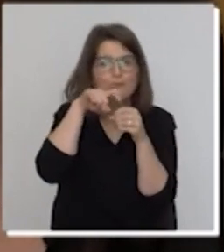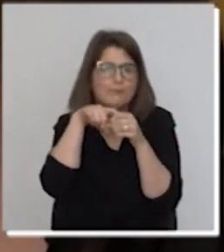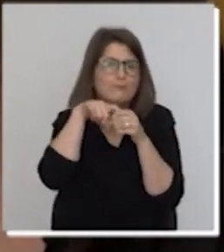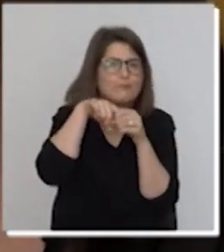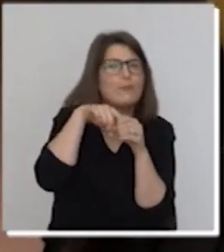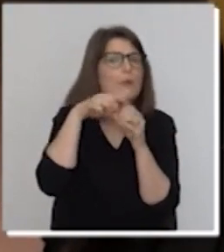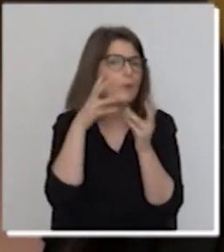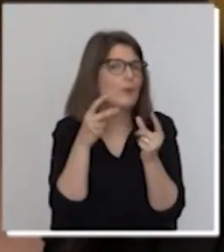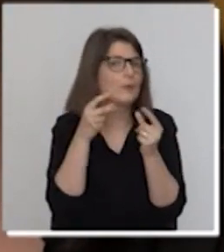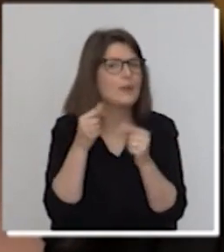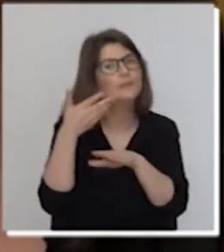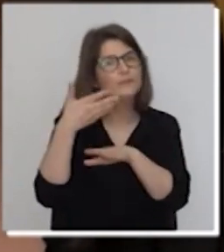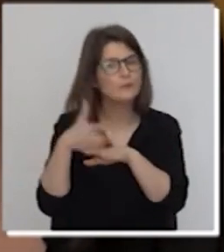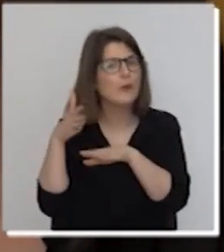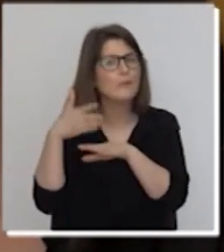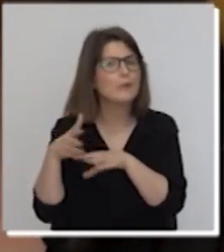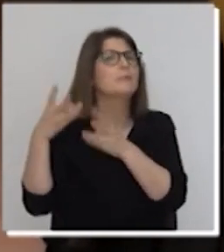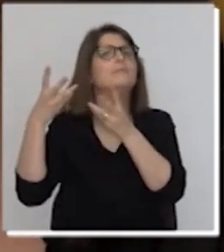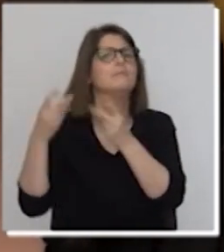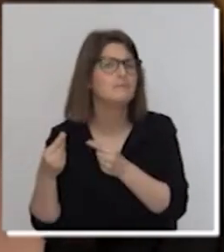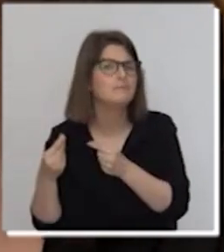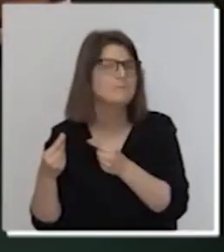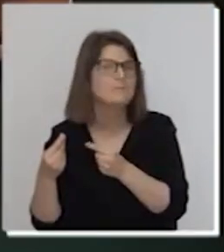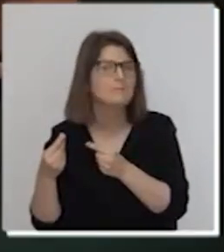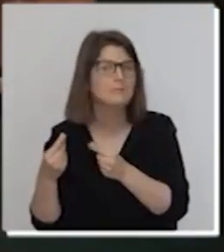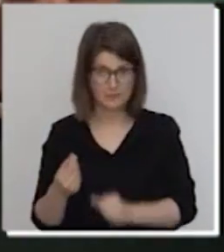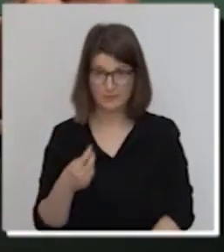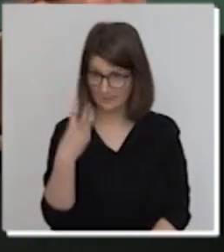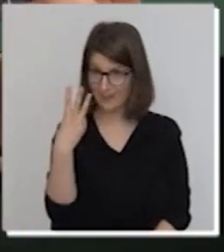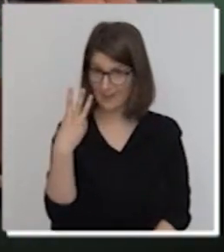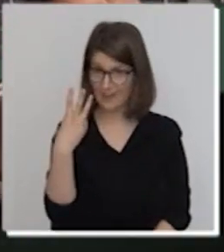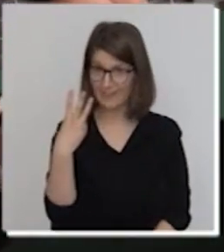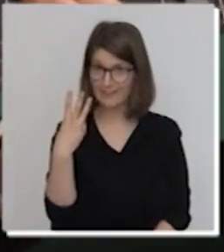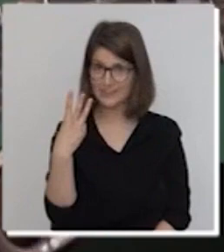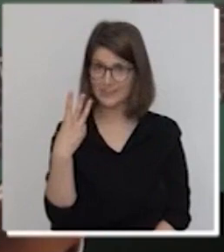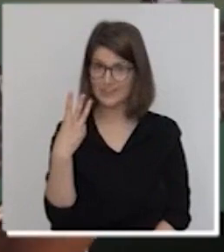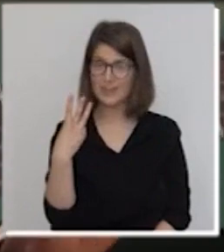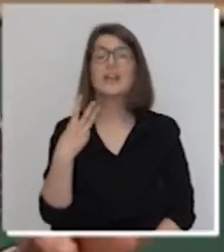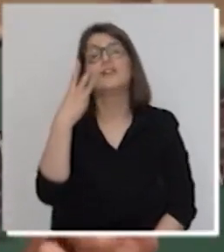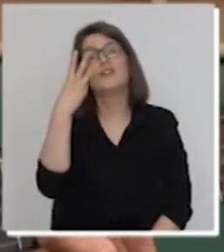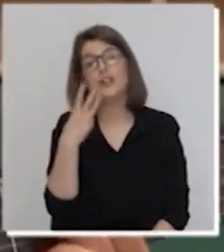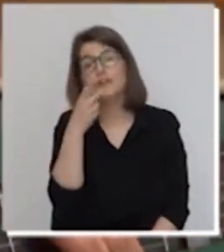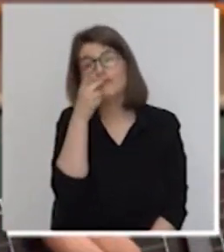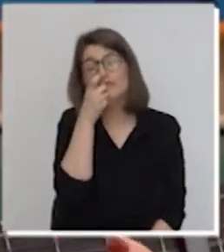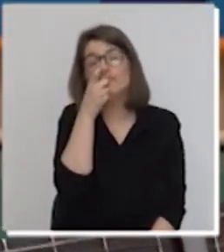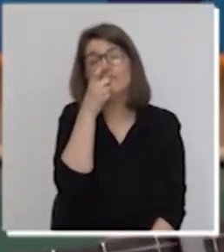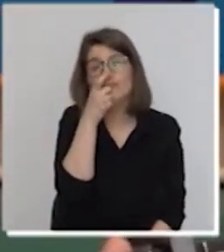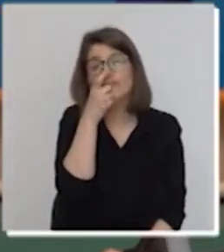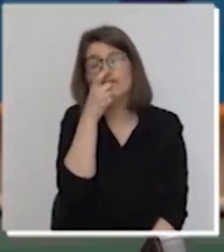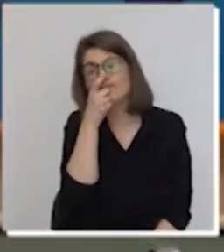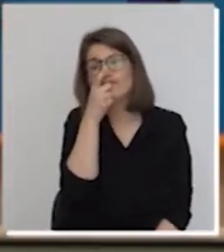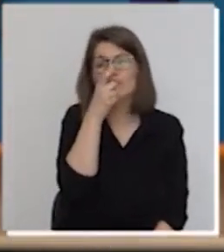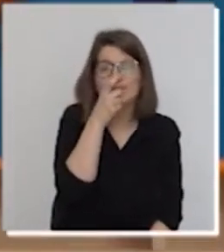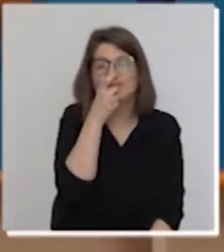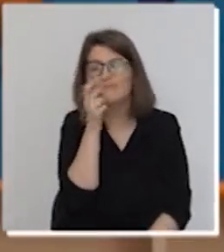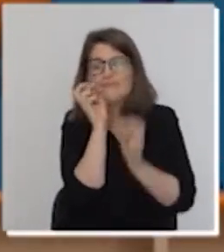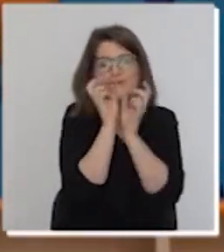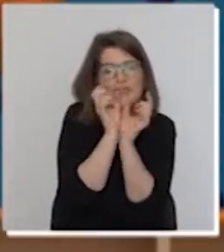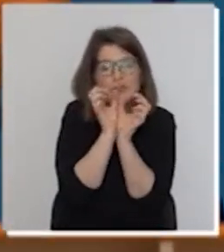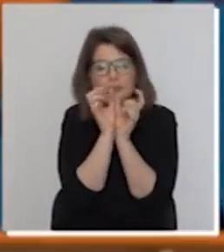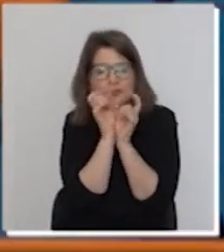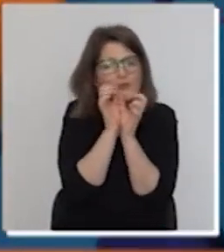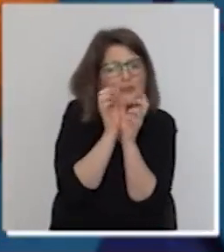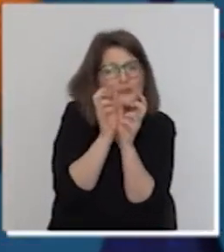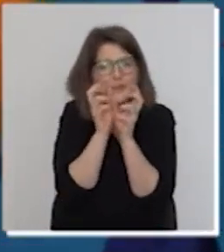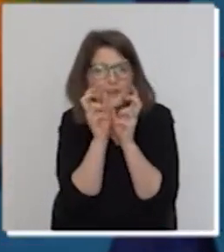quantas restam para entrar? Três! Três formiguinhas